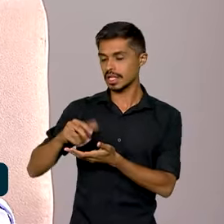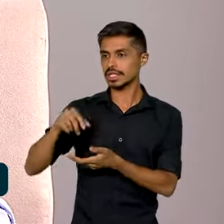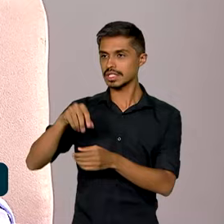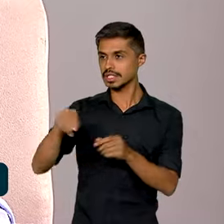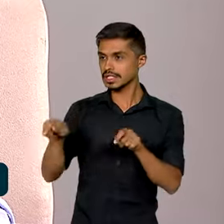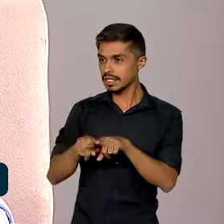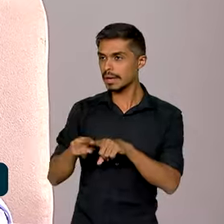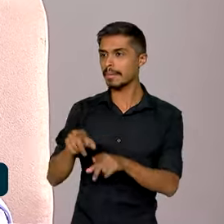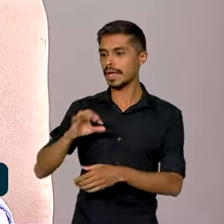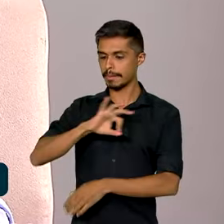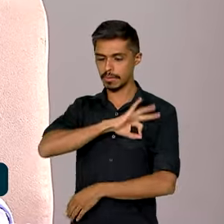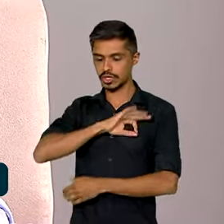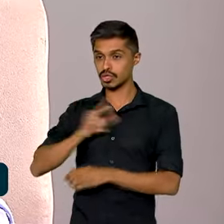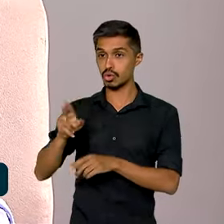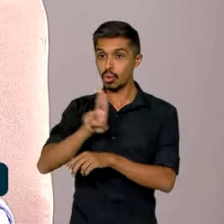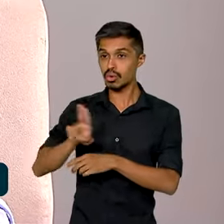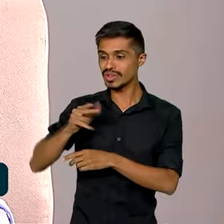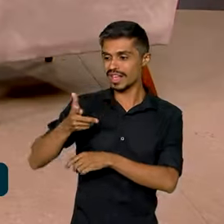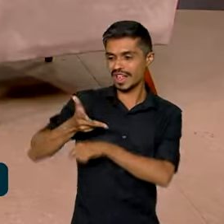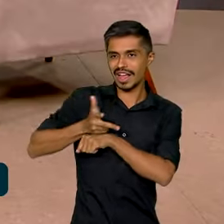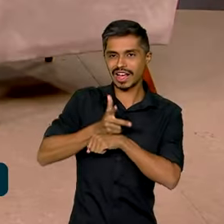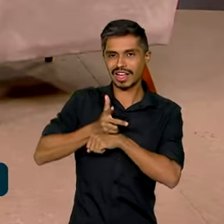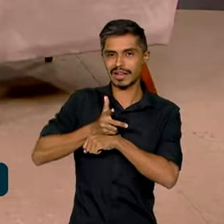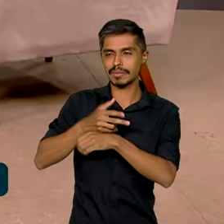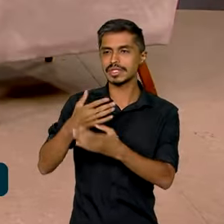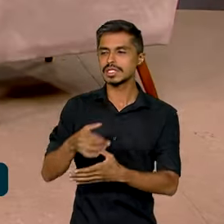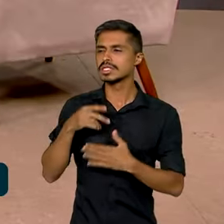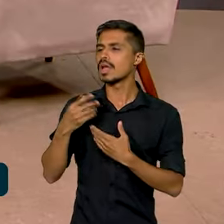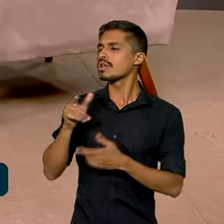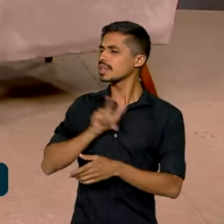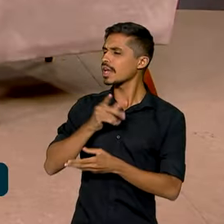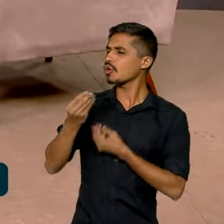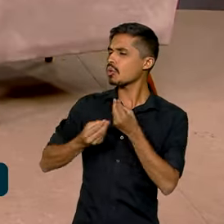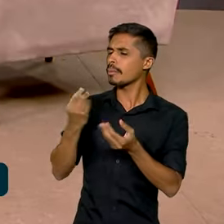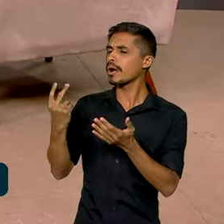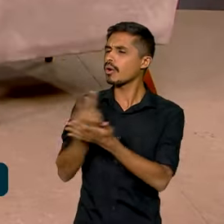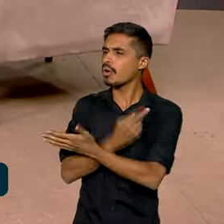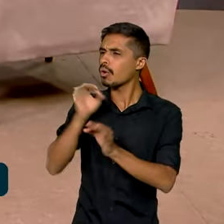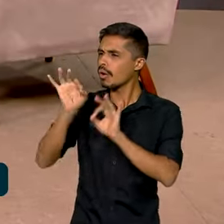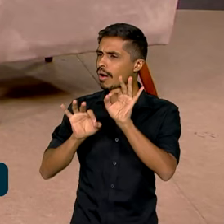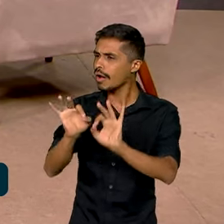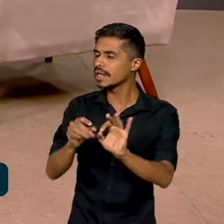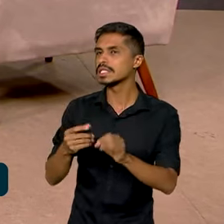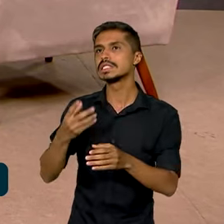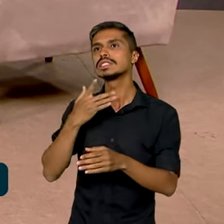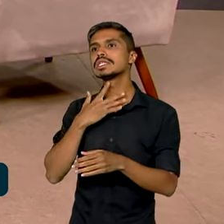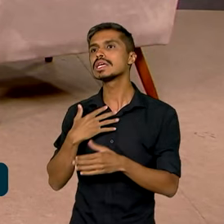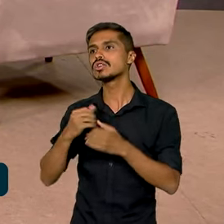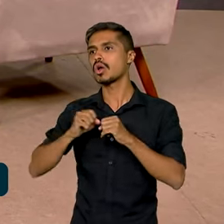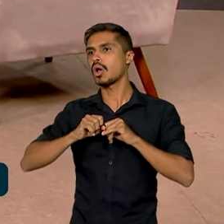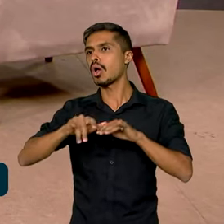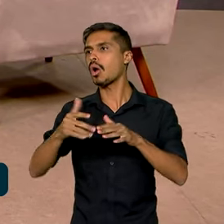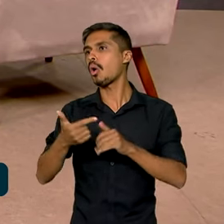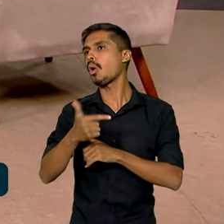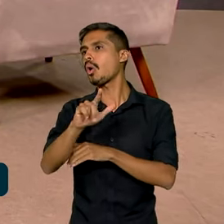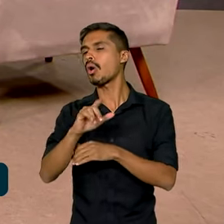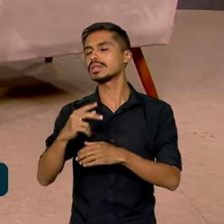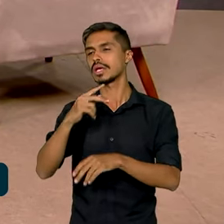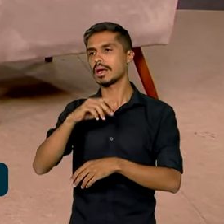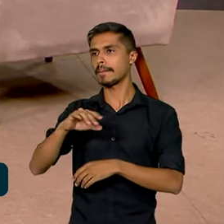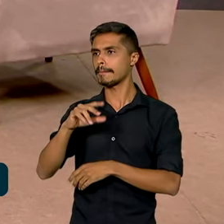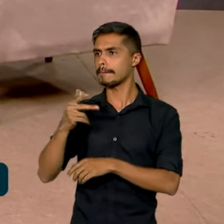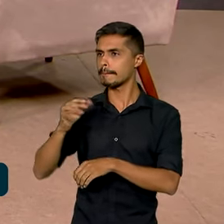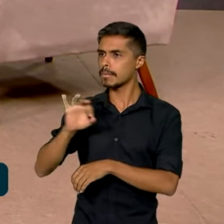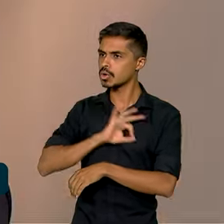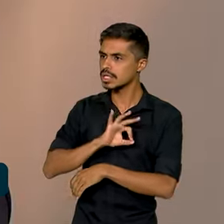Já tem um balanço dessas ações, desse projeto piloto? A ideia é estender para outras polícias locais, municipais?